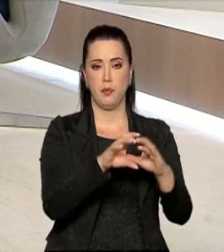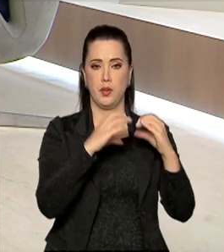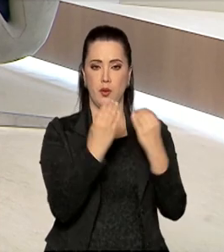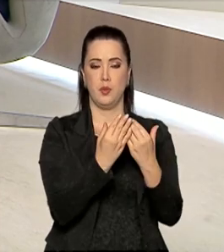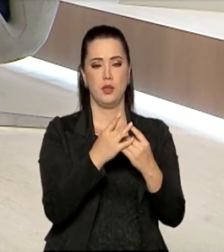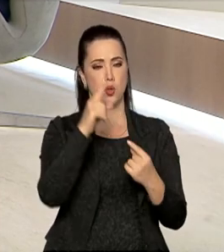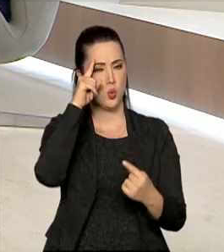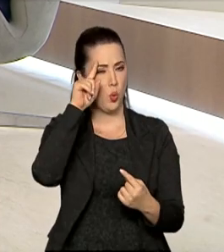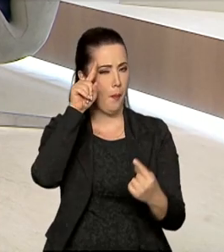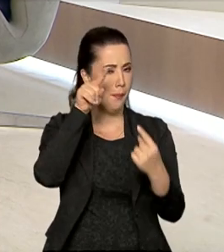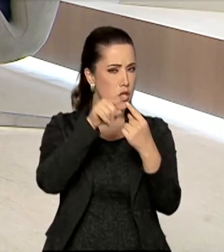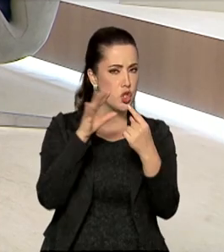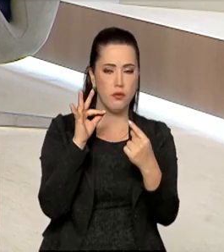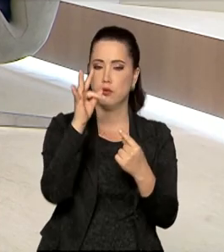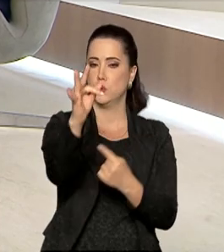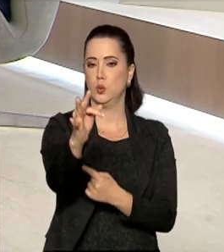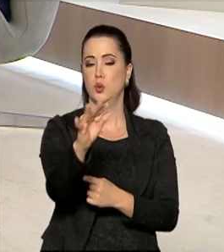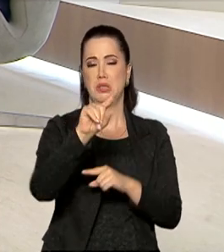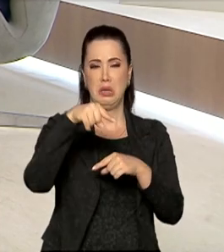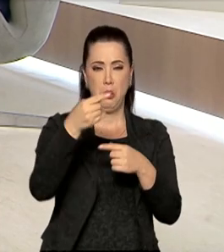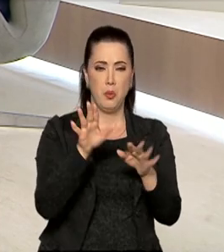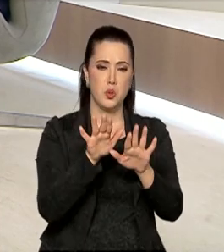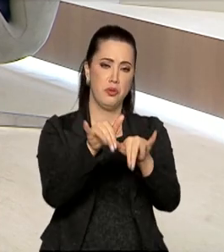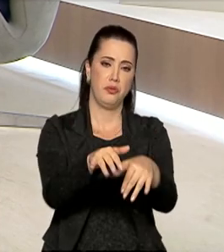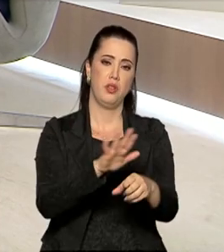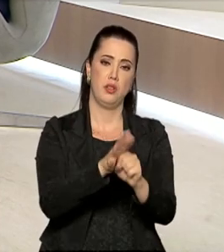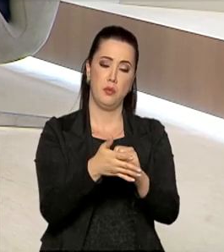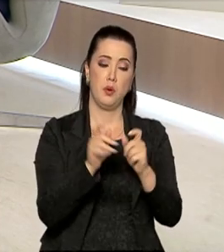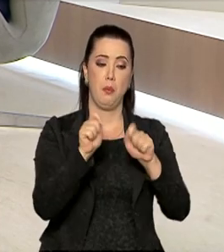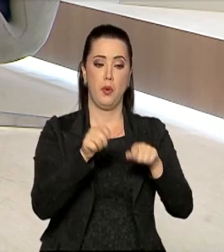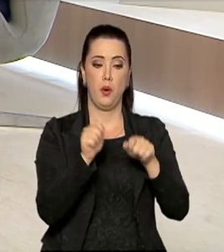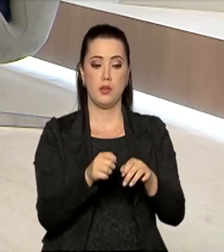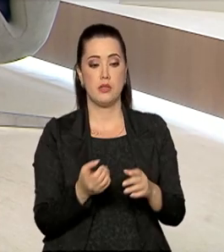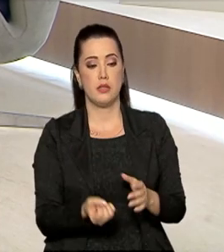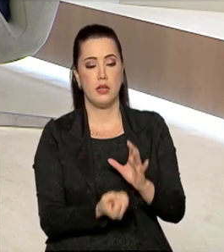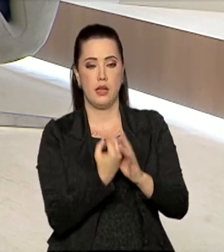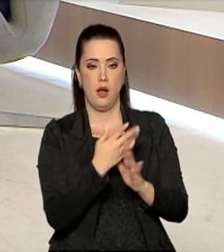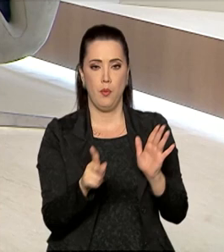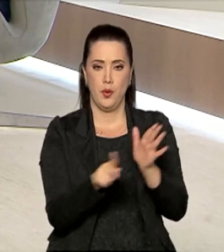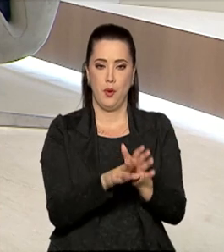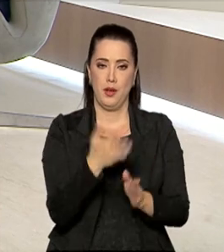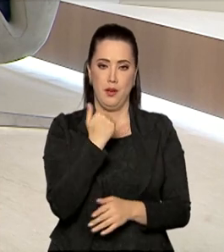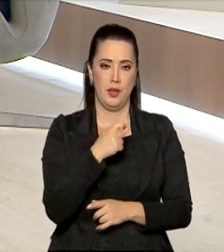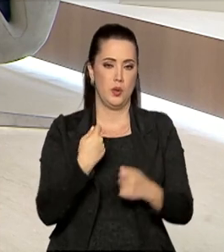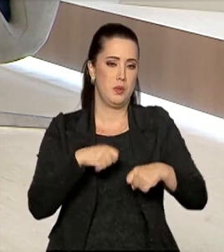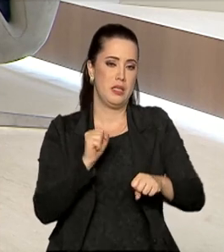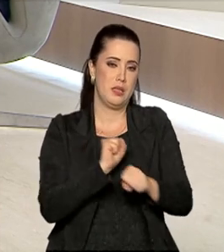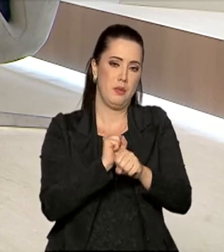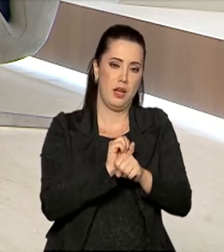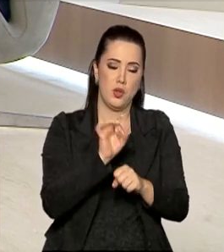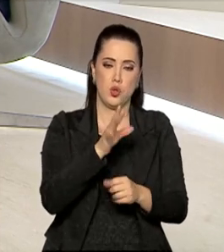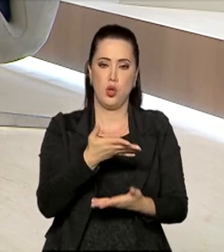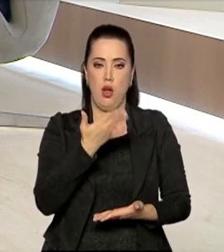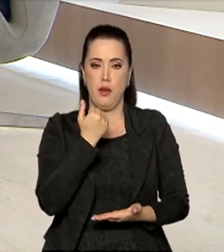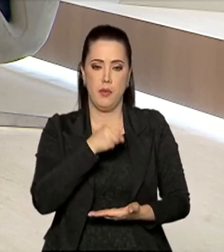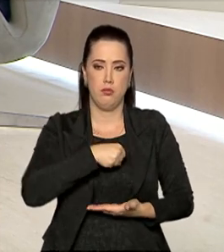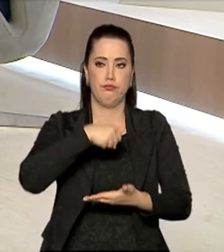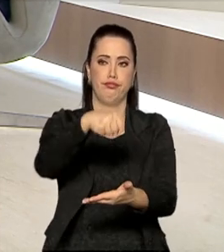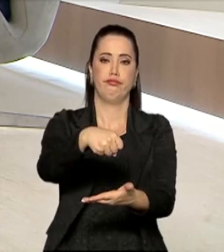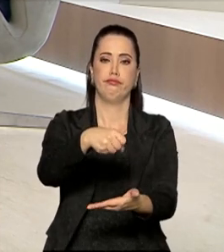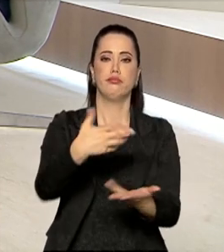pós-pandemia, para que as comunidades também possam produzir o seu alimento e não dependam mais apenas da cesta básica.